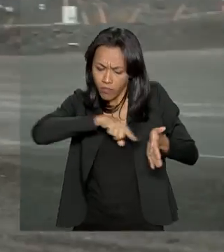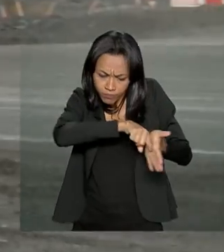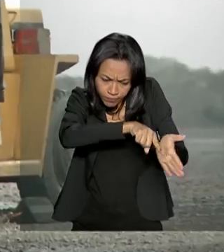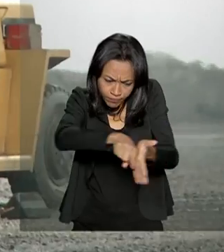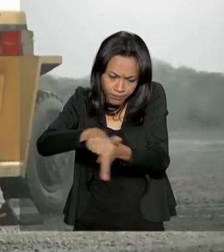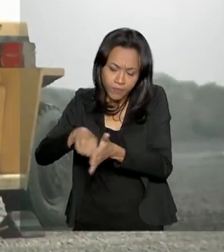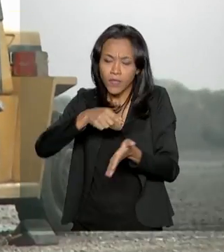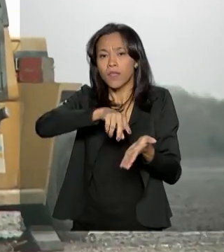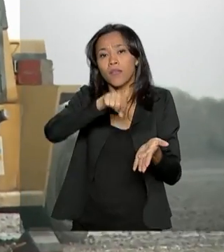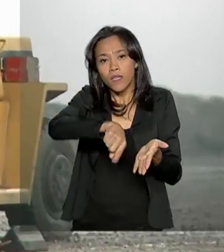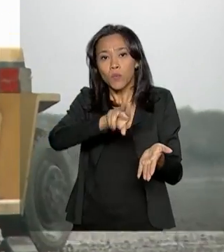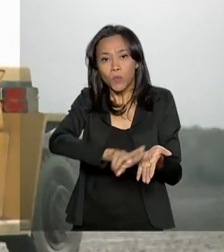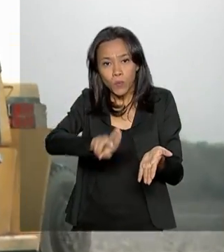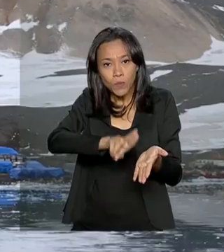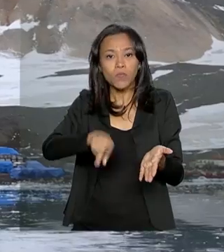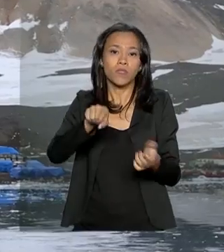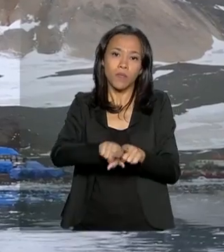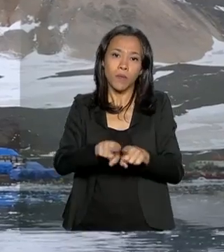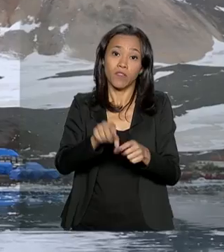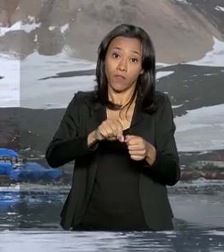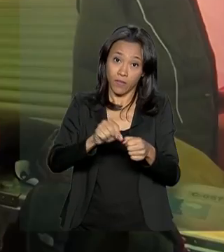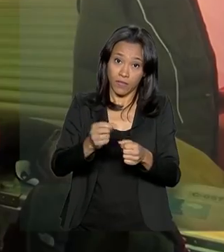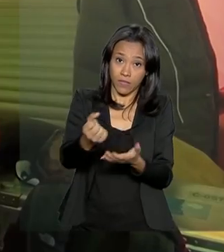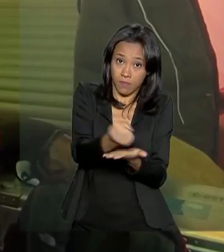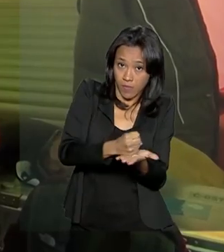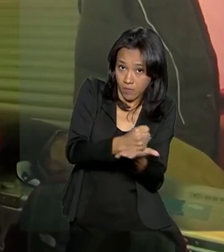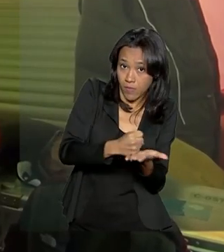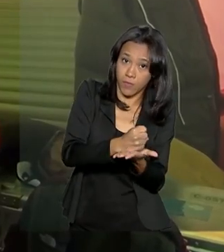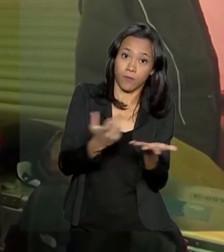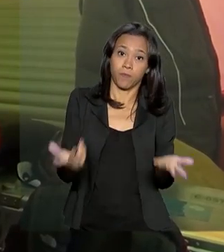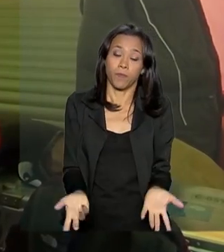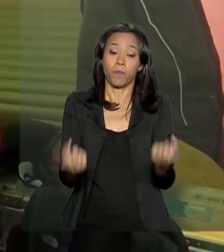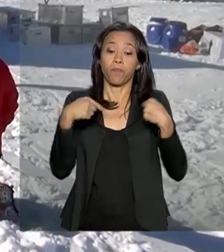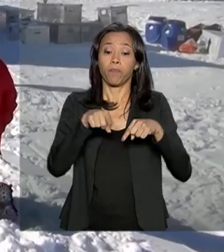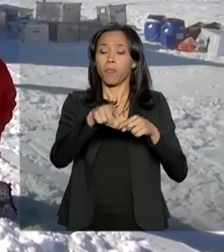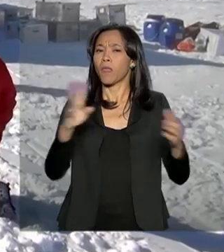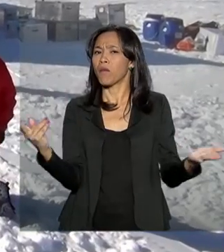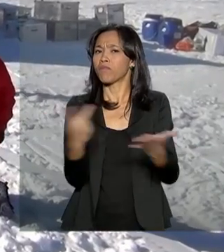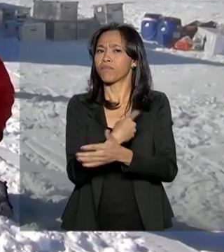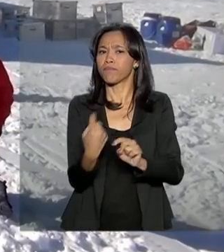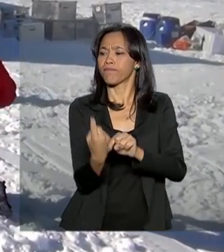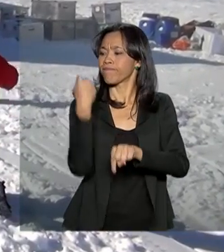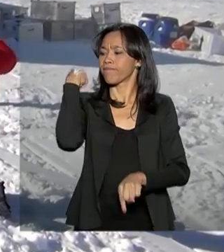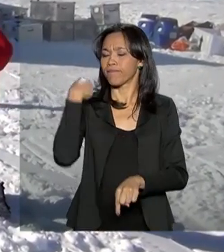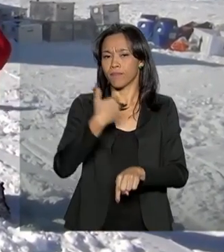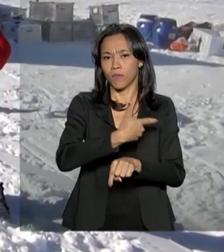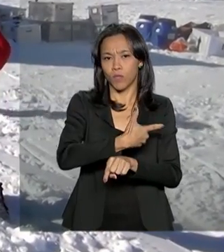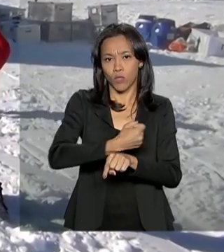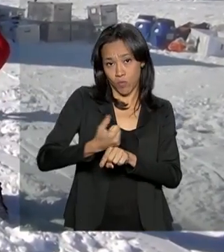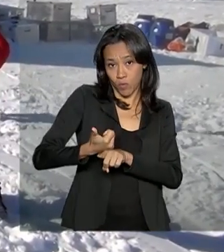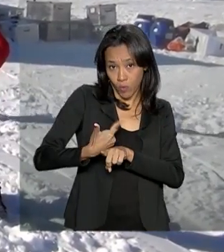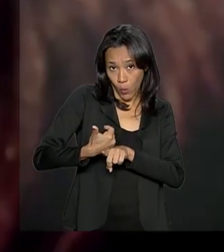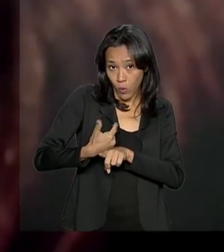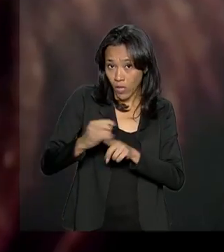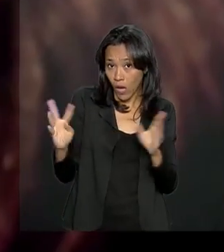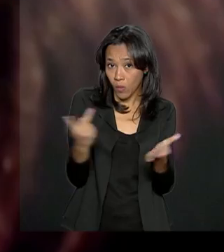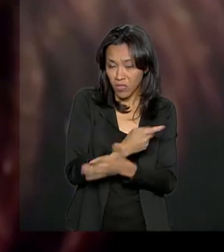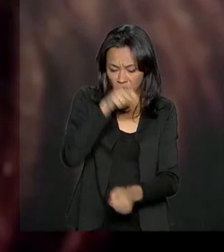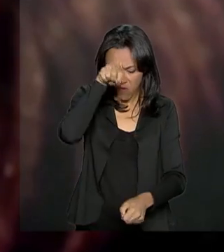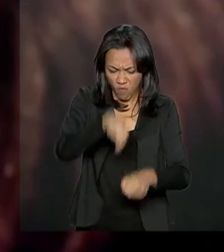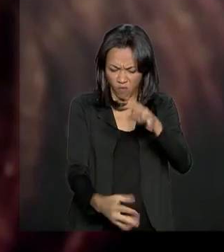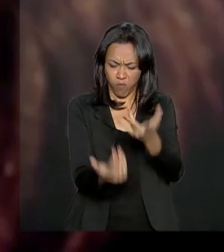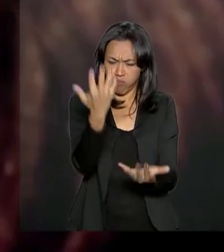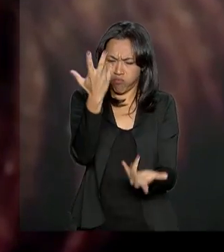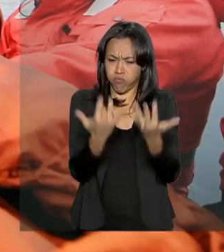medicamentos. Mas, em fevereiro de 2012, a base sofreu um incêndio. E, desde então, o governo